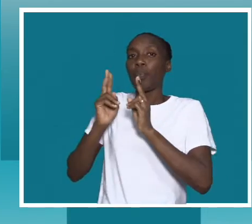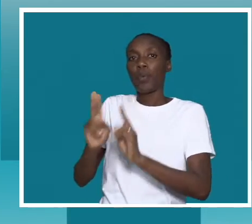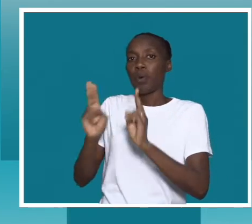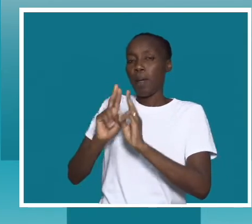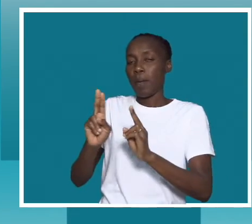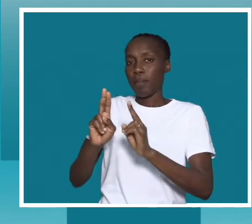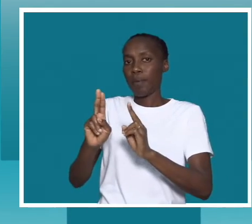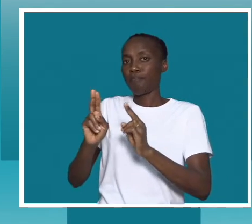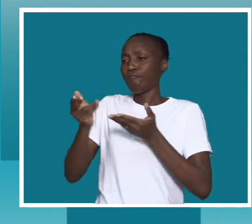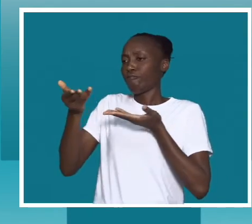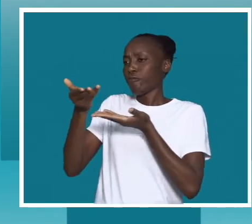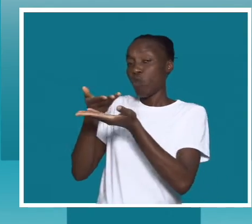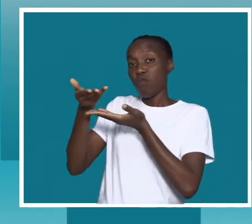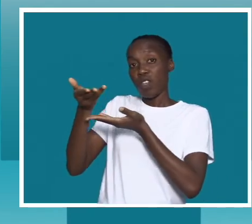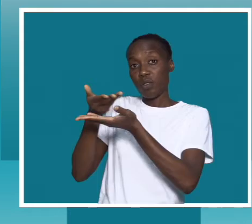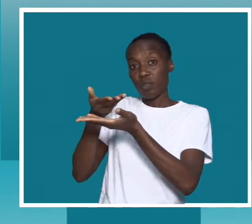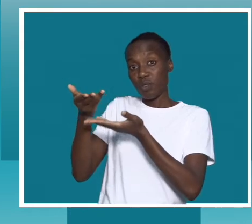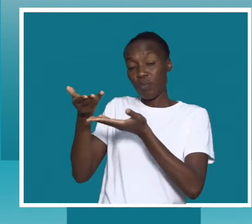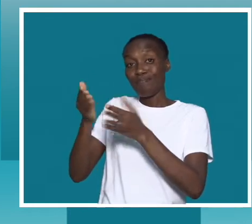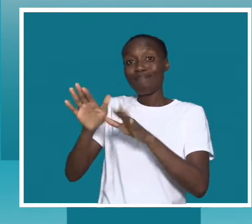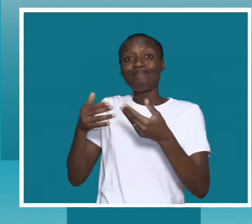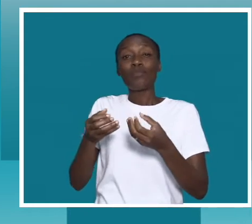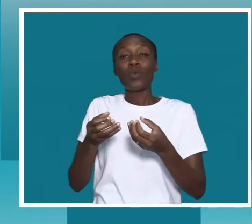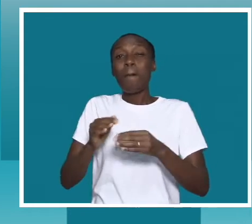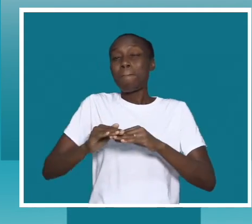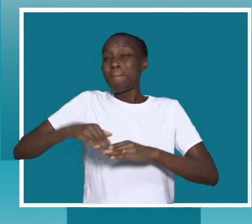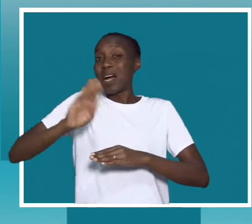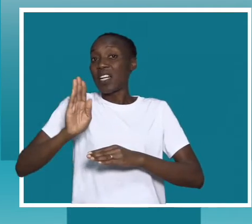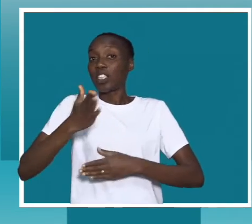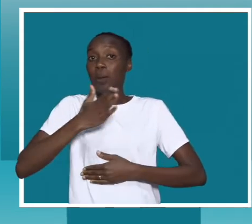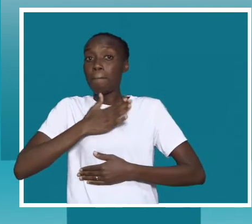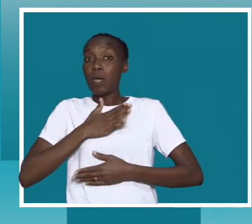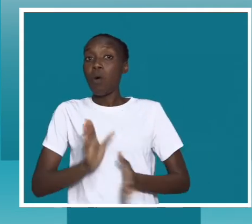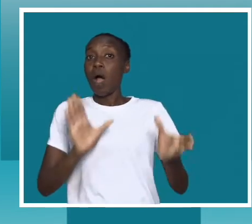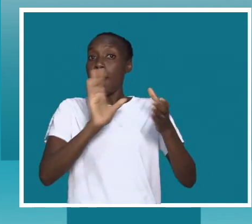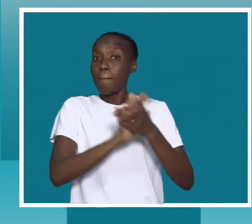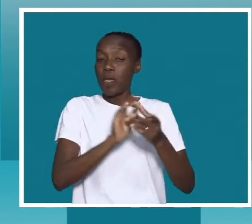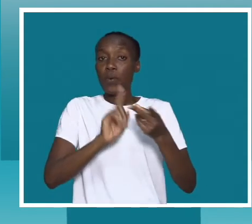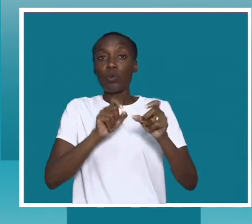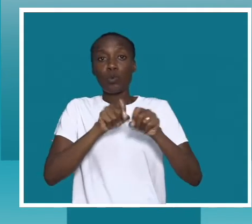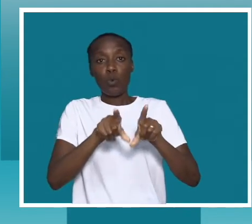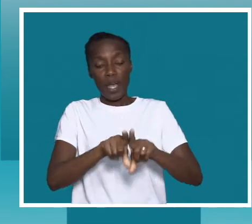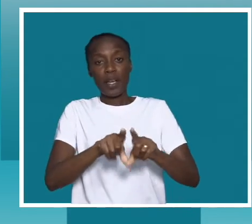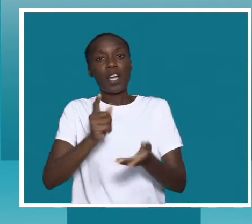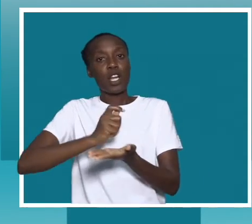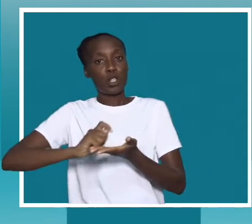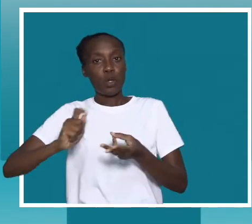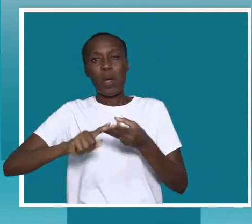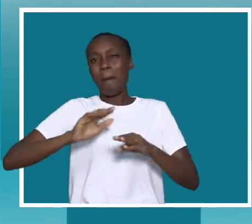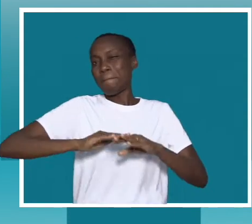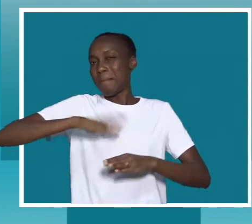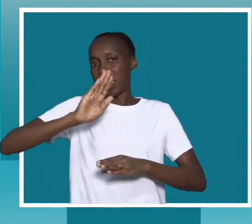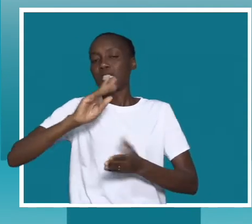Normalmente, converso muito mais com os meus amigos, colegas na escola,